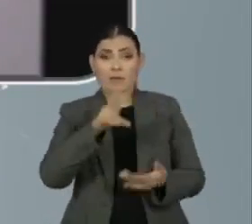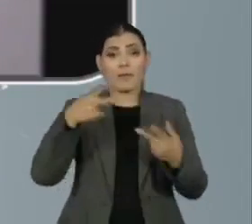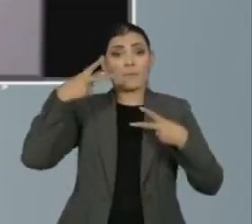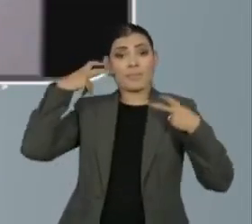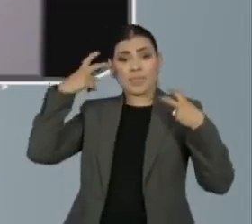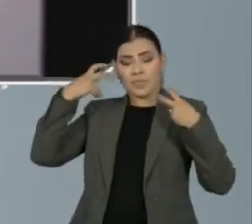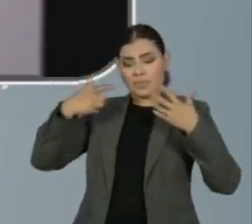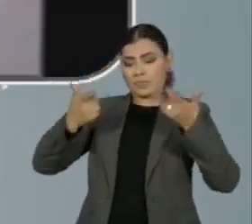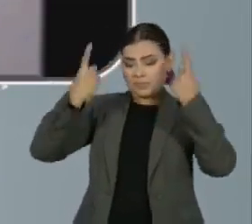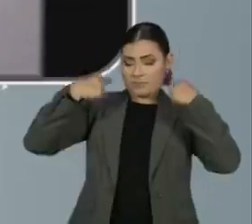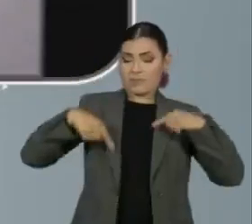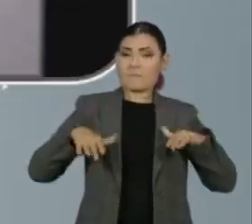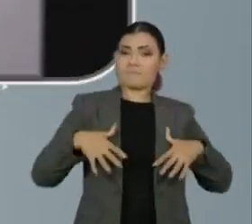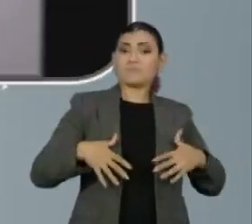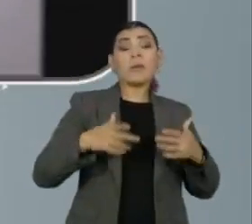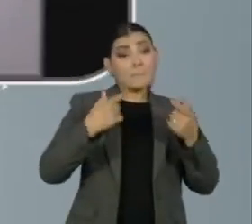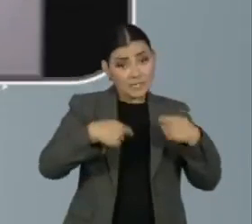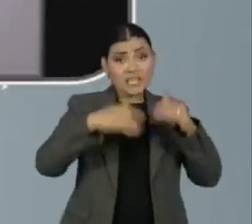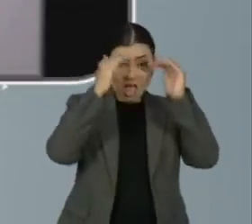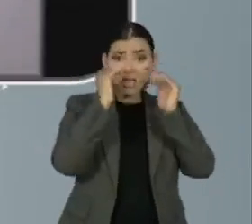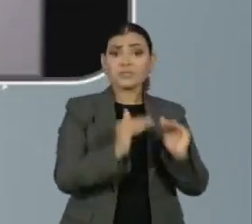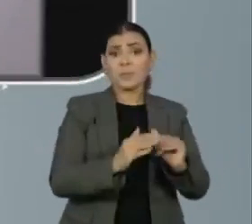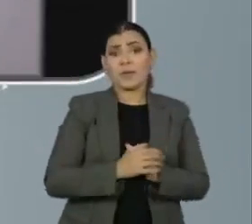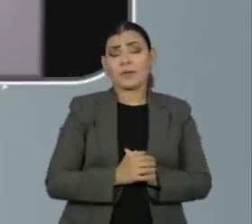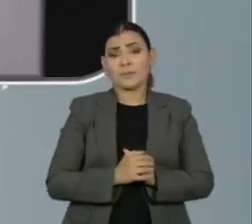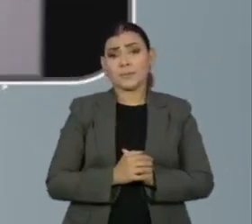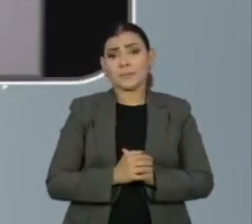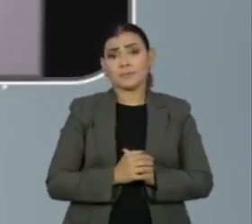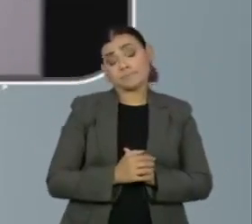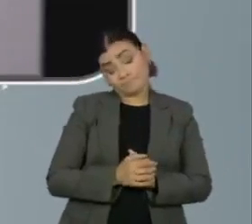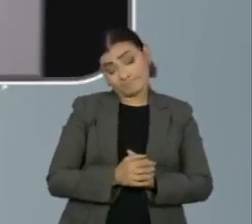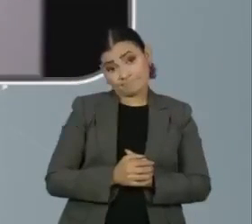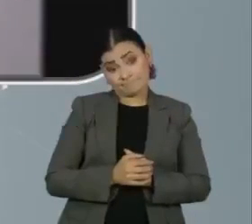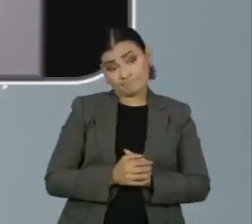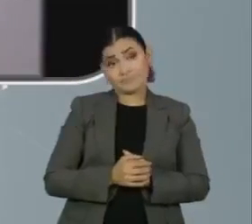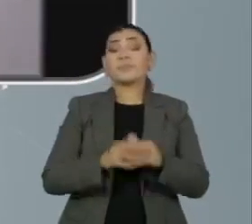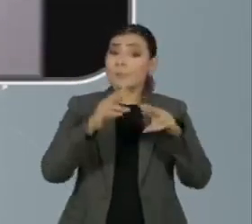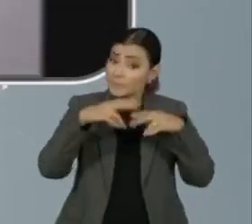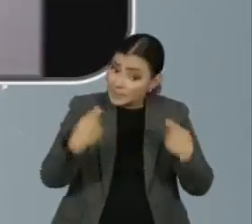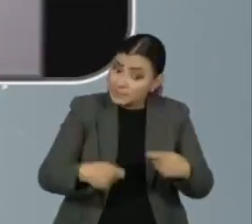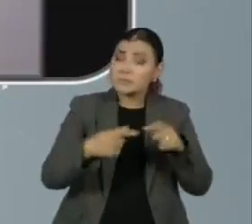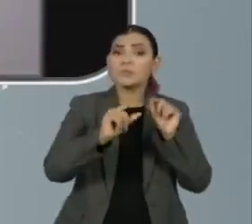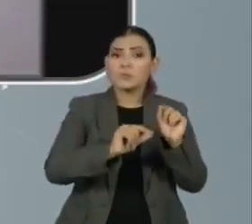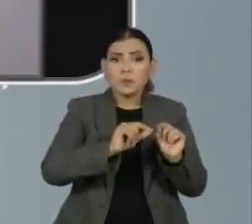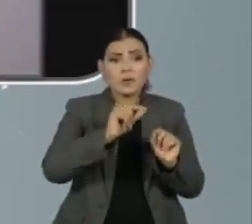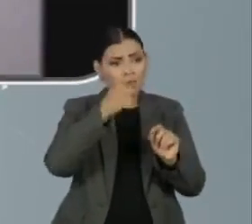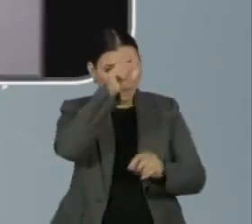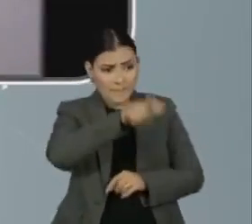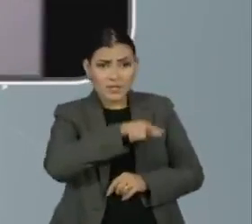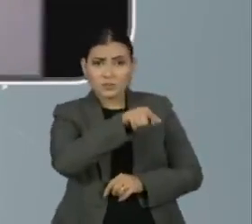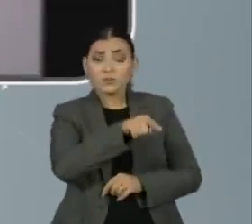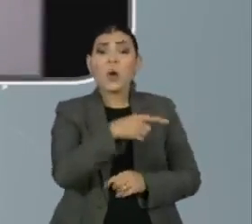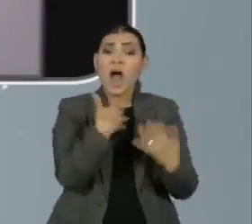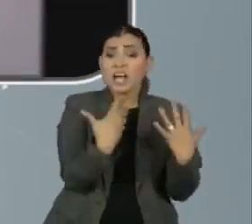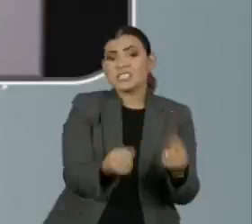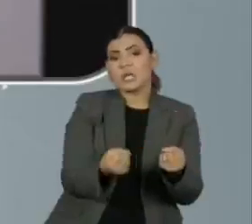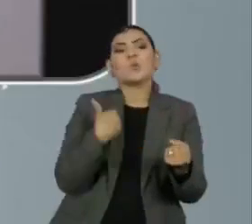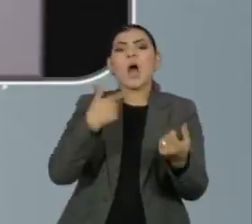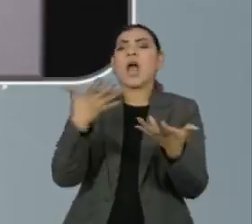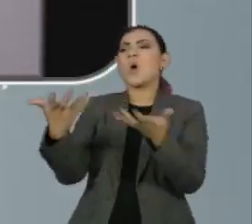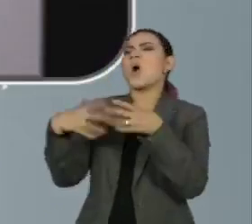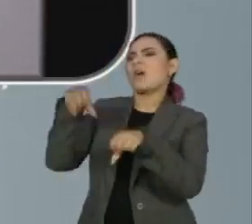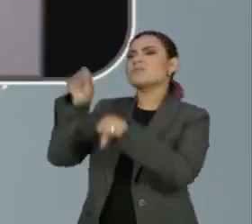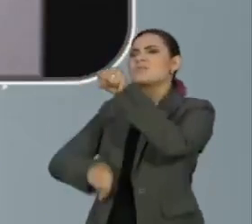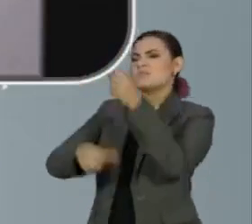mulher que merece menor consideração do Estado, ou que daí parte uma presunção de que ela consentiu para a